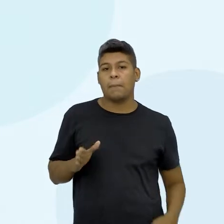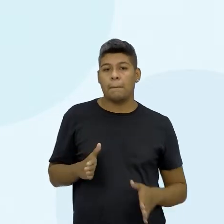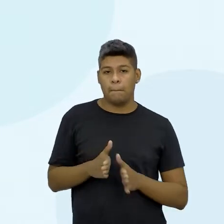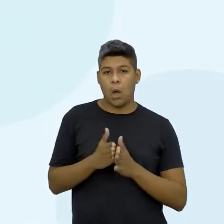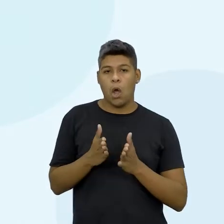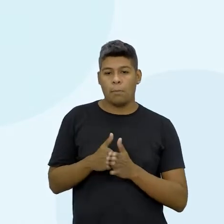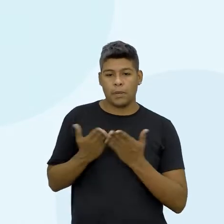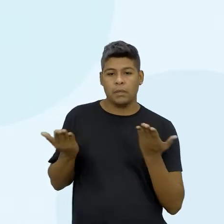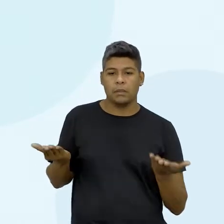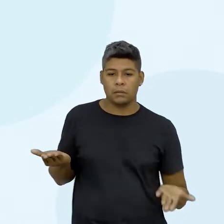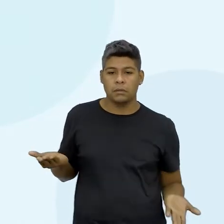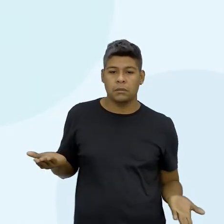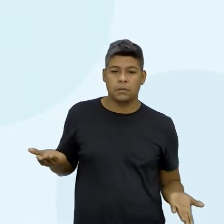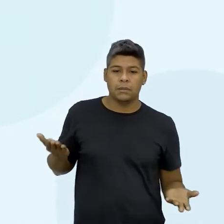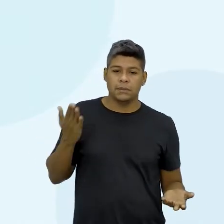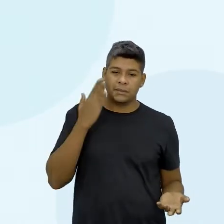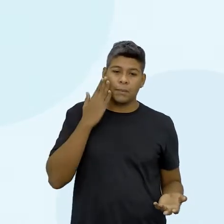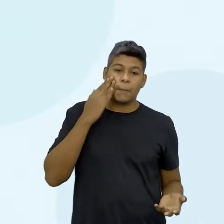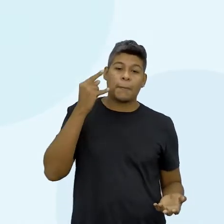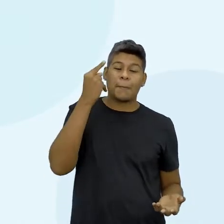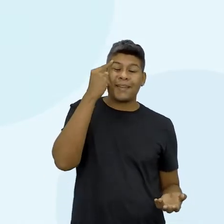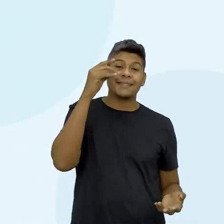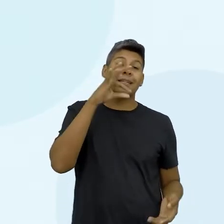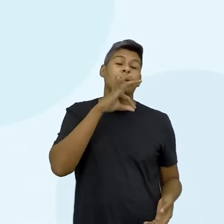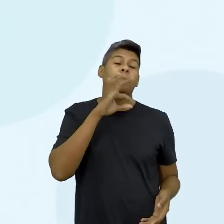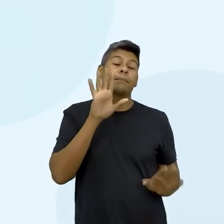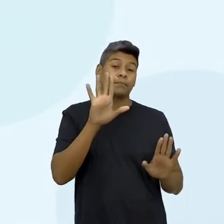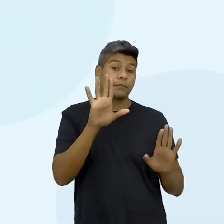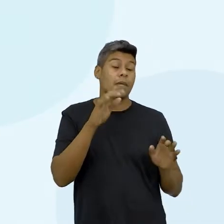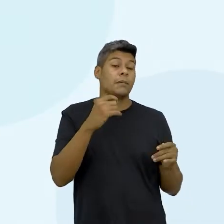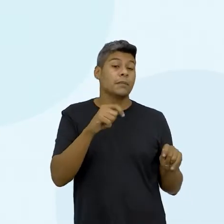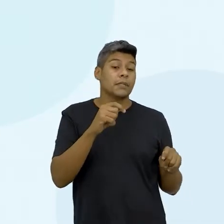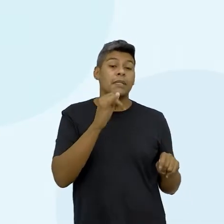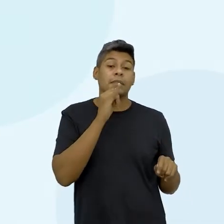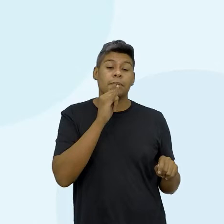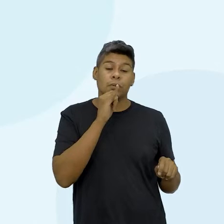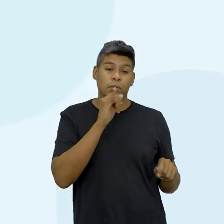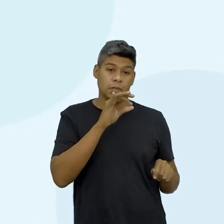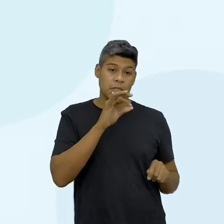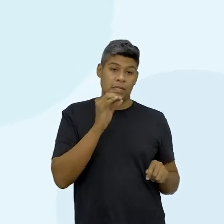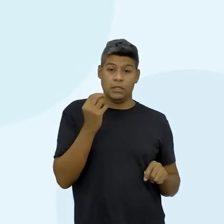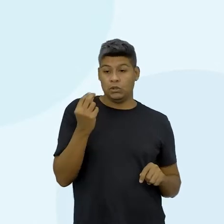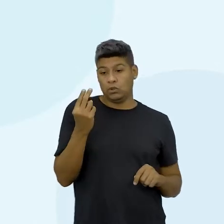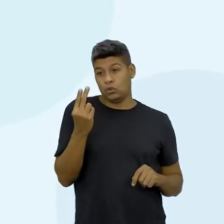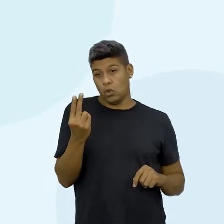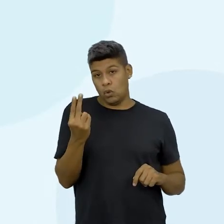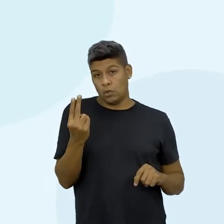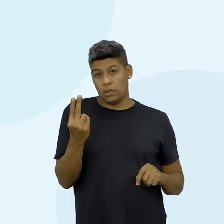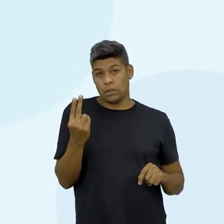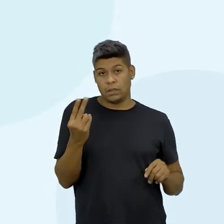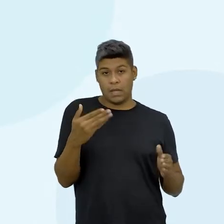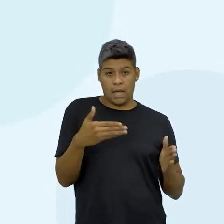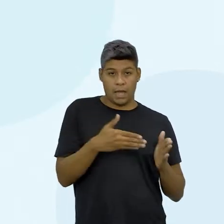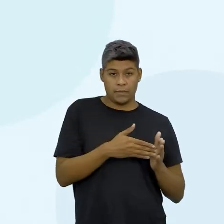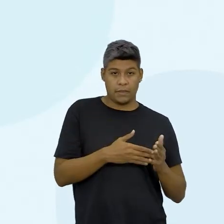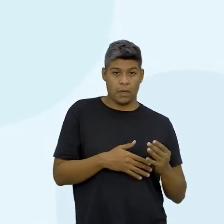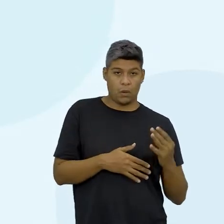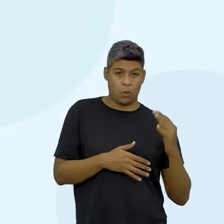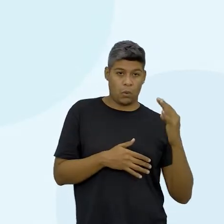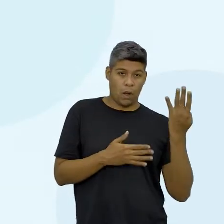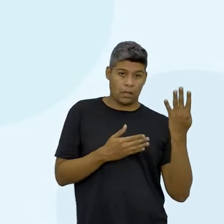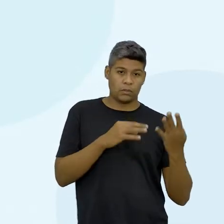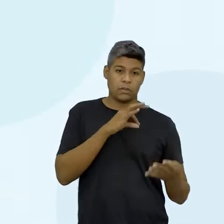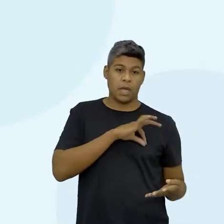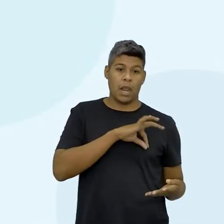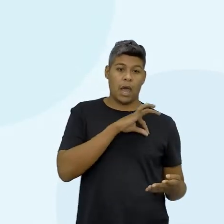pensando nos salários mínimos que a gente ganha. Então se a gente ganha de 2 a 4 salários mínimos a gente está na classe D,